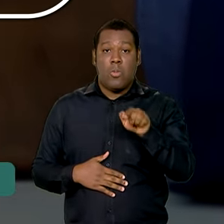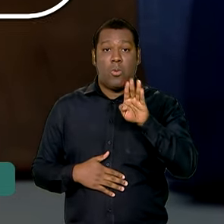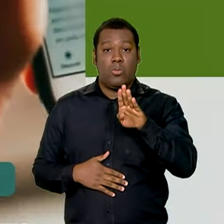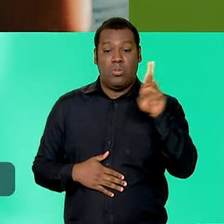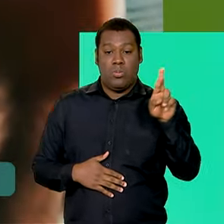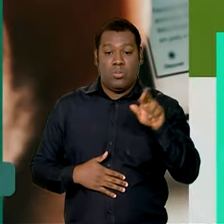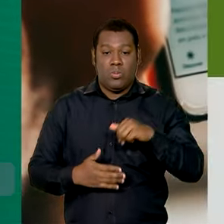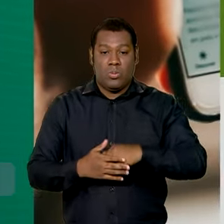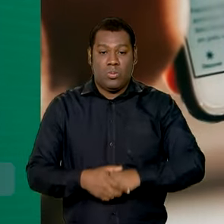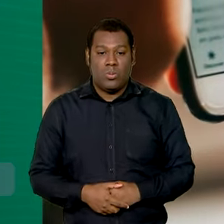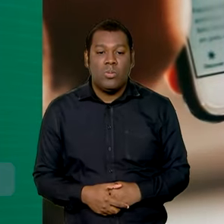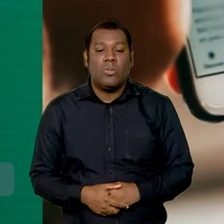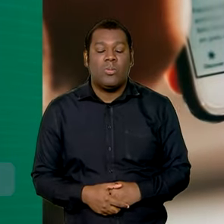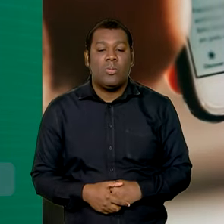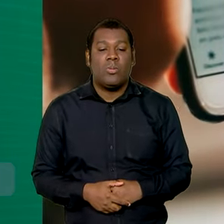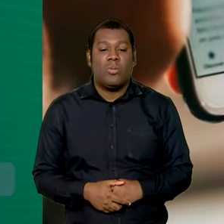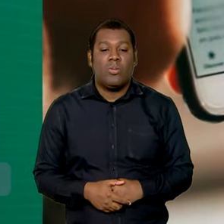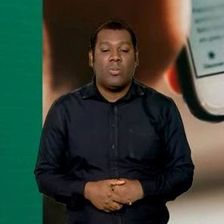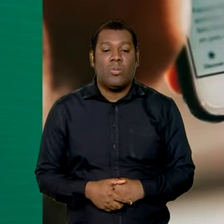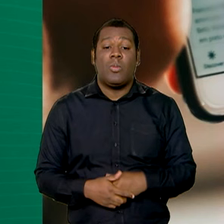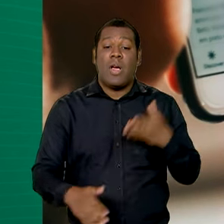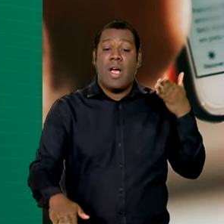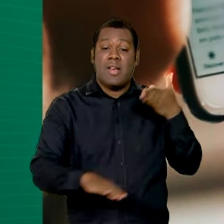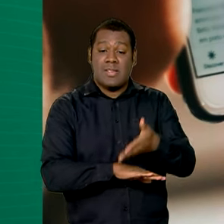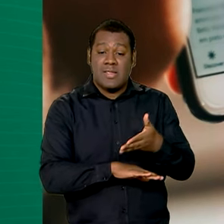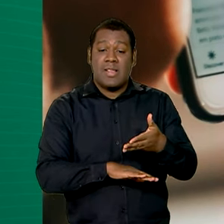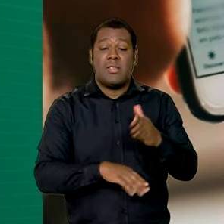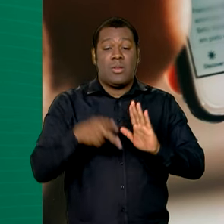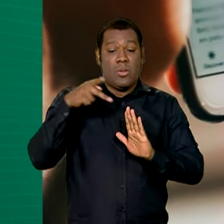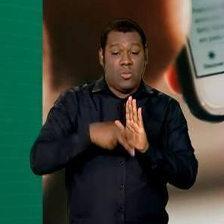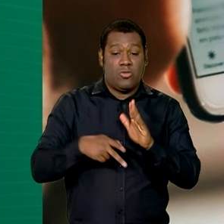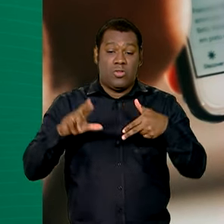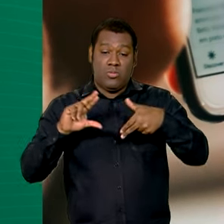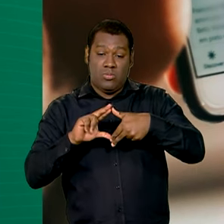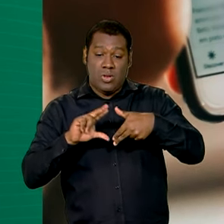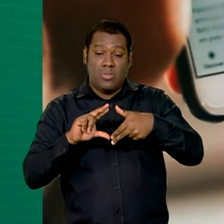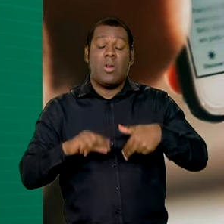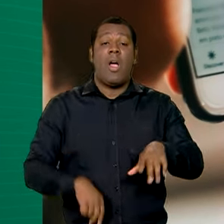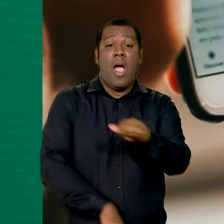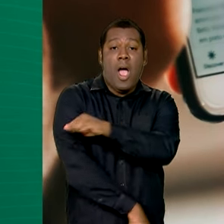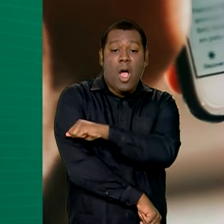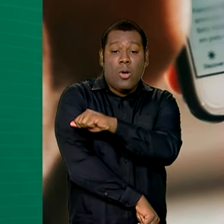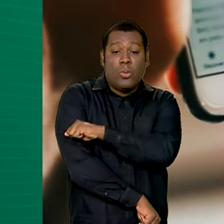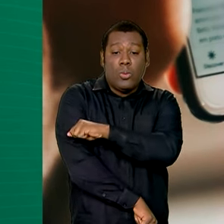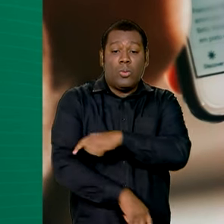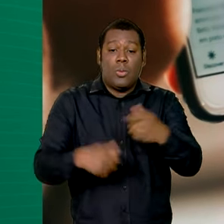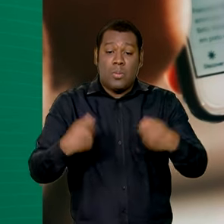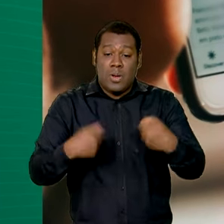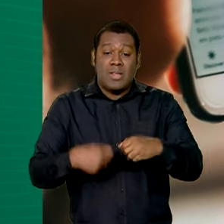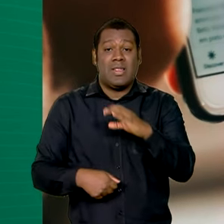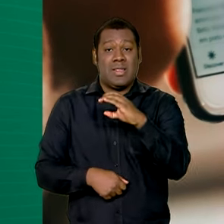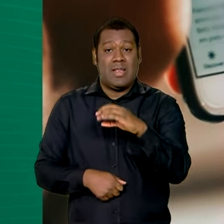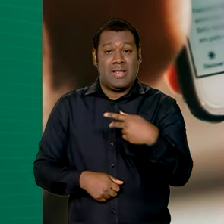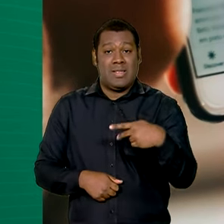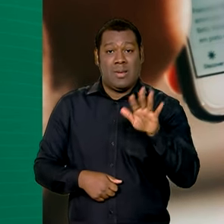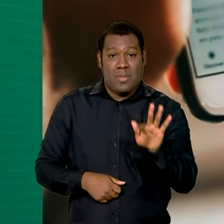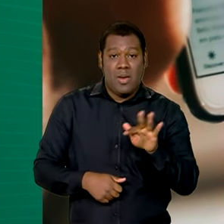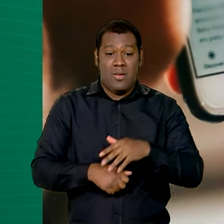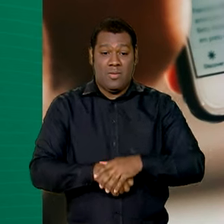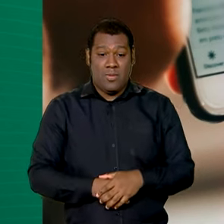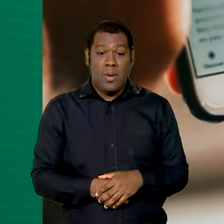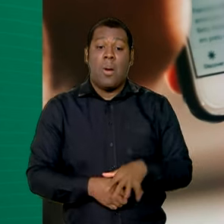Além disso, para acessar o programa Pé de Meia, o estudante basta ter CPF, estar